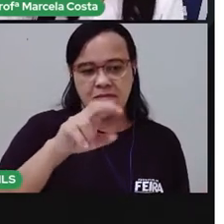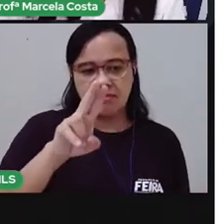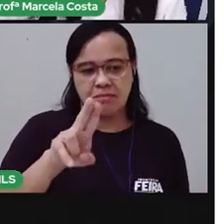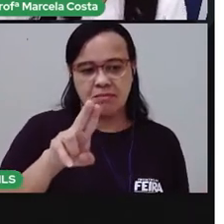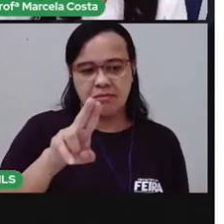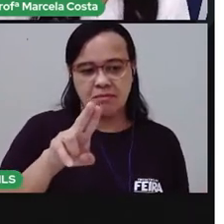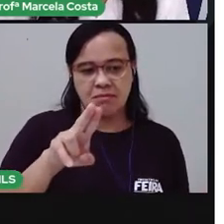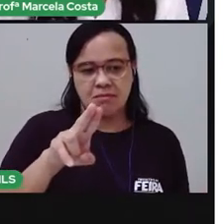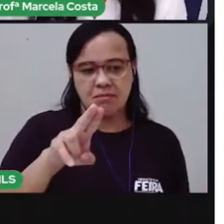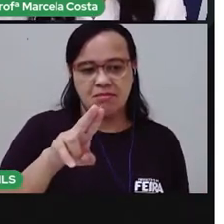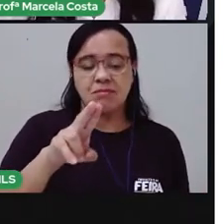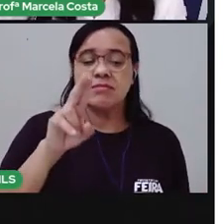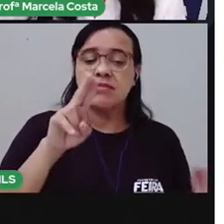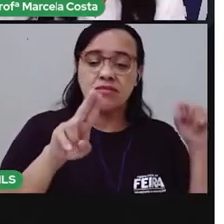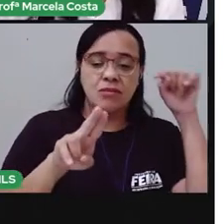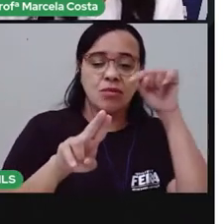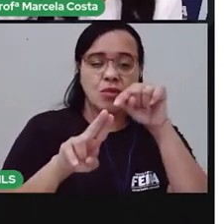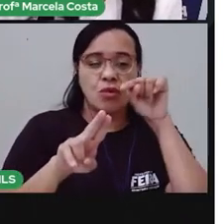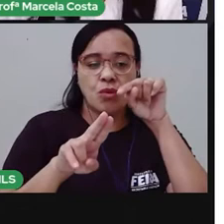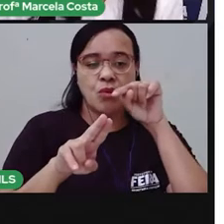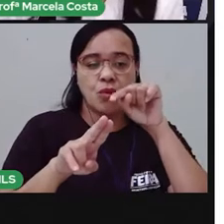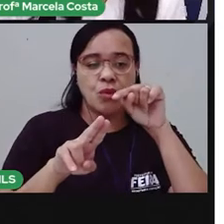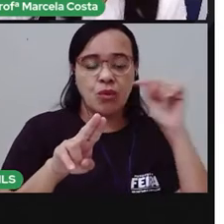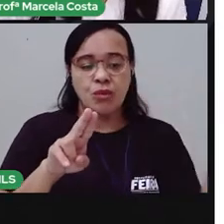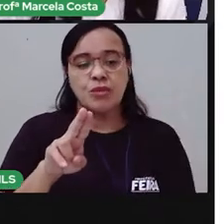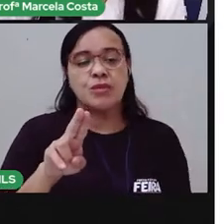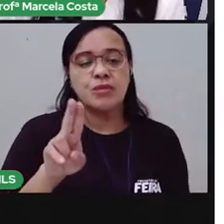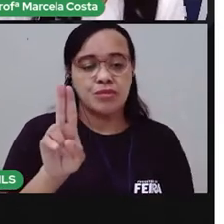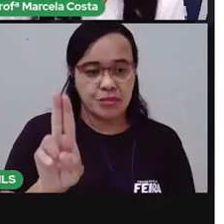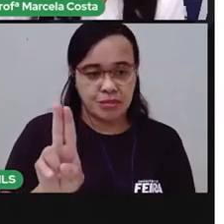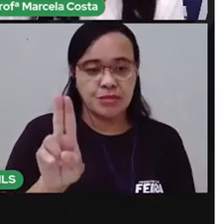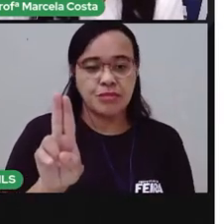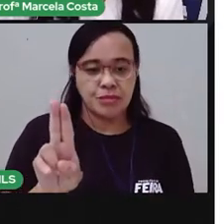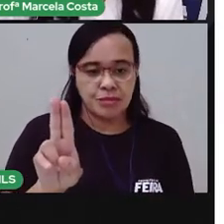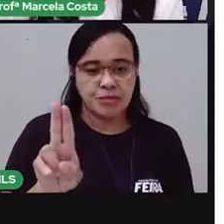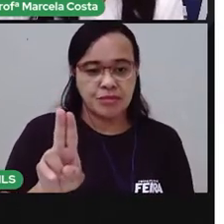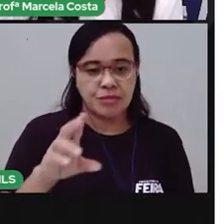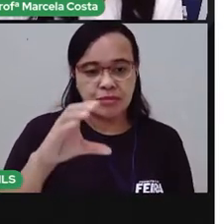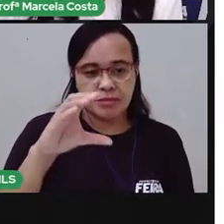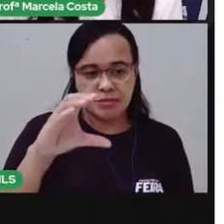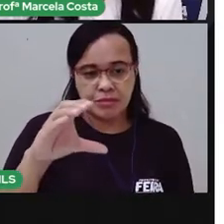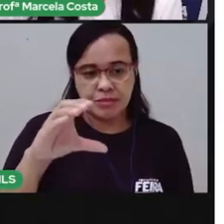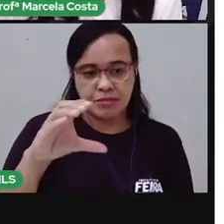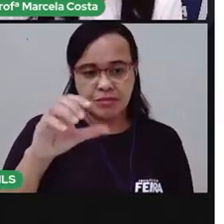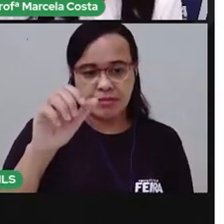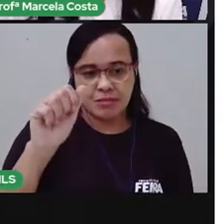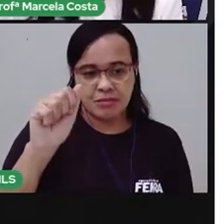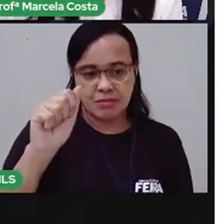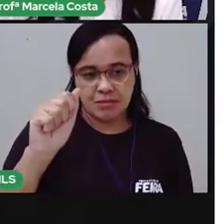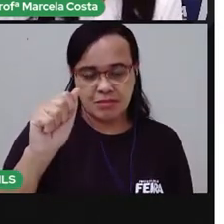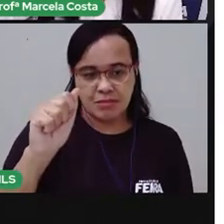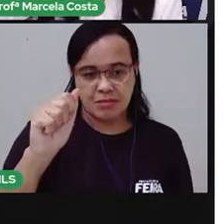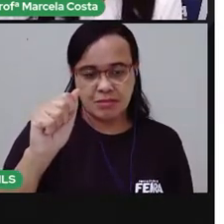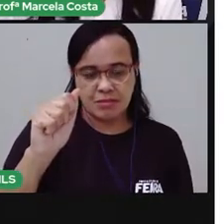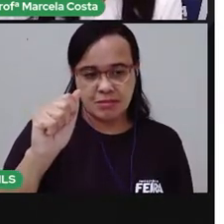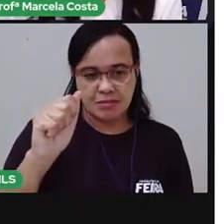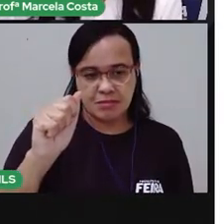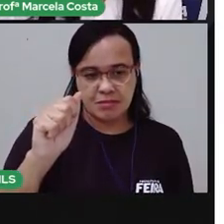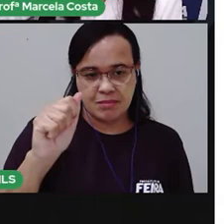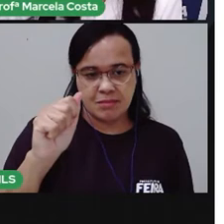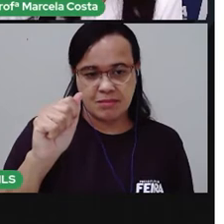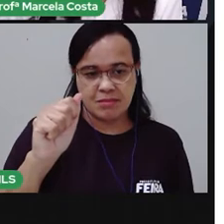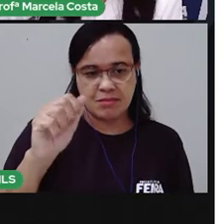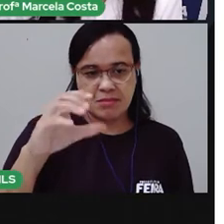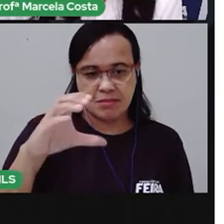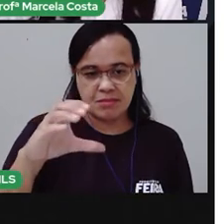É o som do U. Olha a primeira sílaba dessa palavra. Letra C.